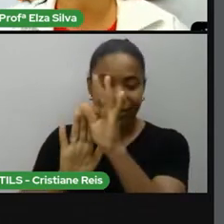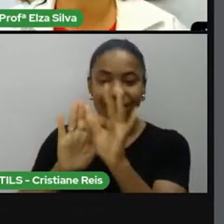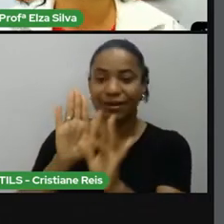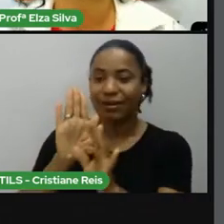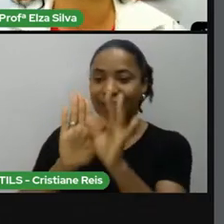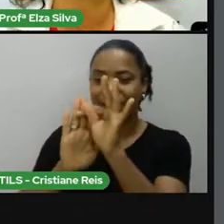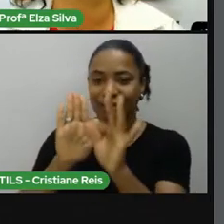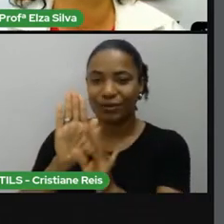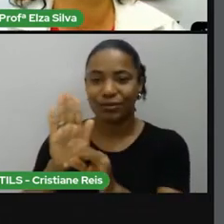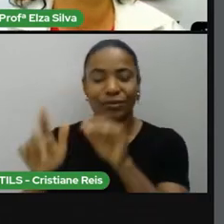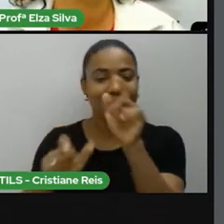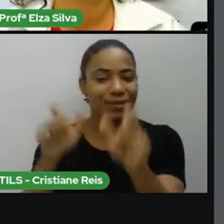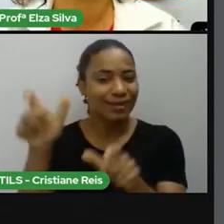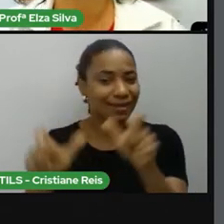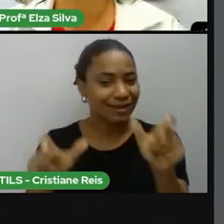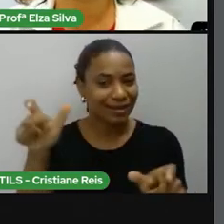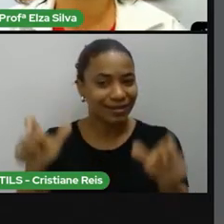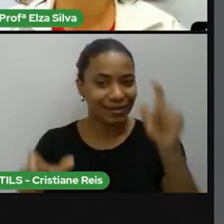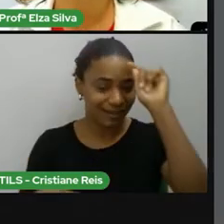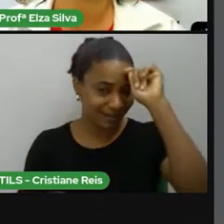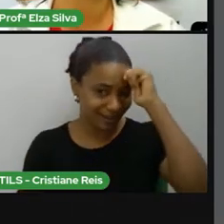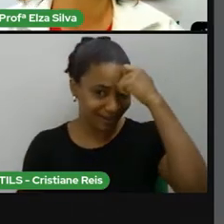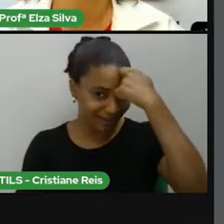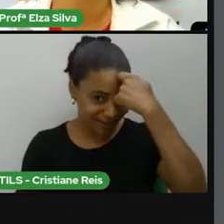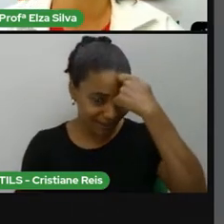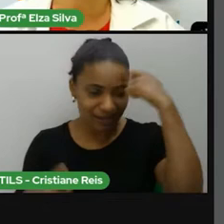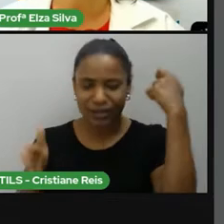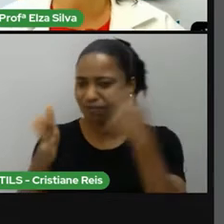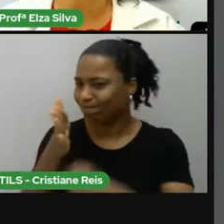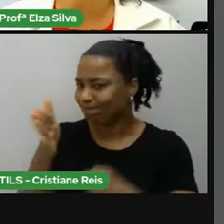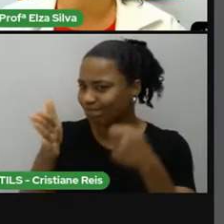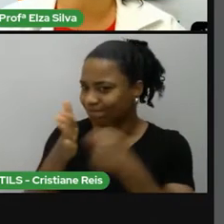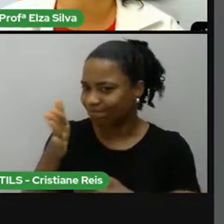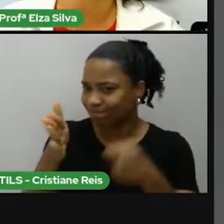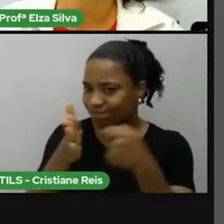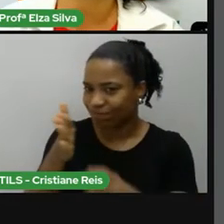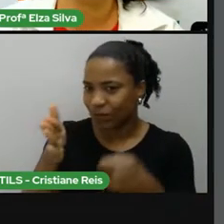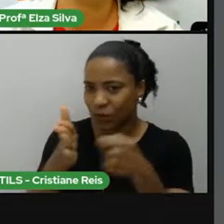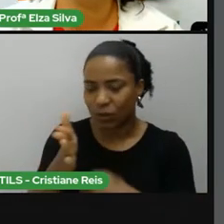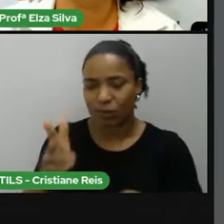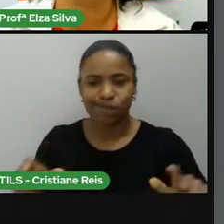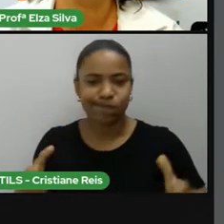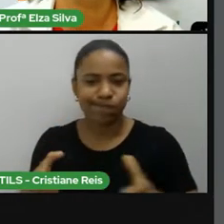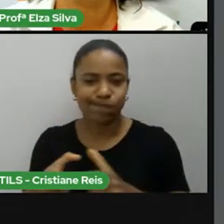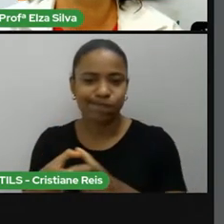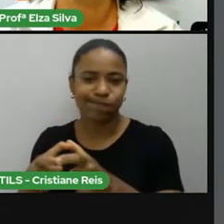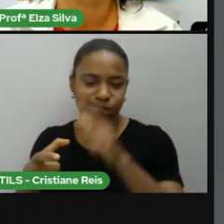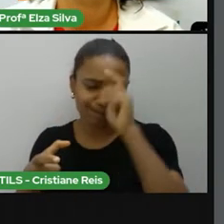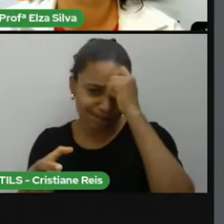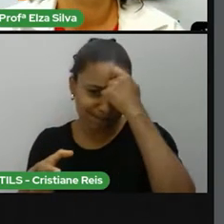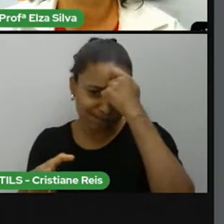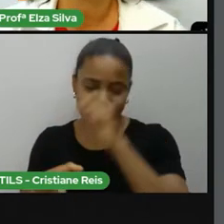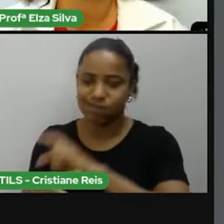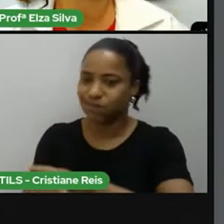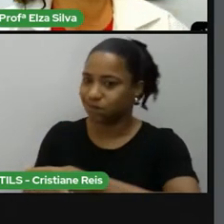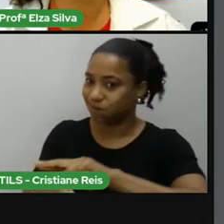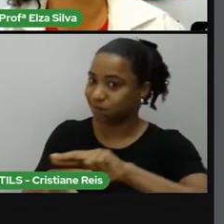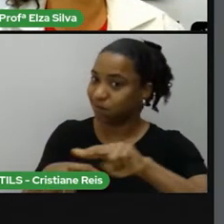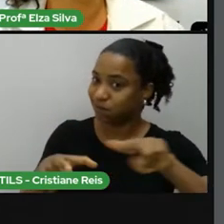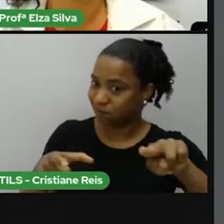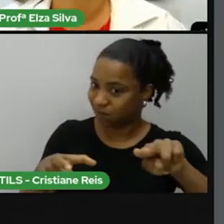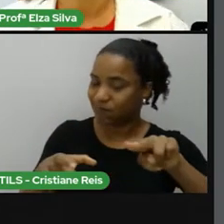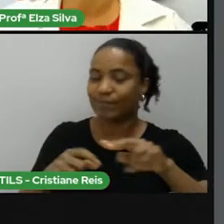personalidades negras que lutaram pelos direitos das minorias étnico-raciais. E vamos